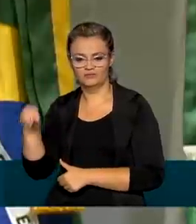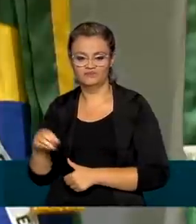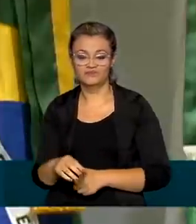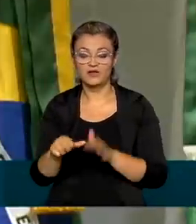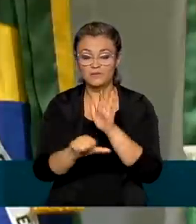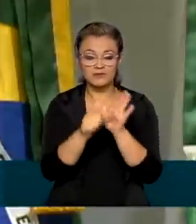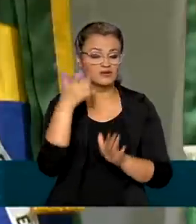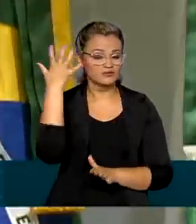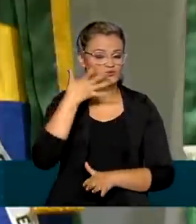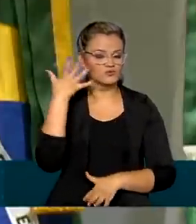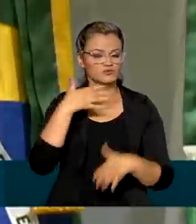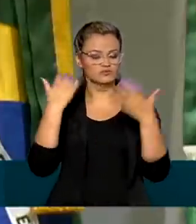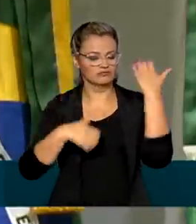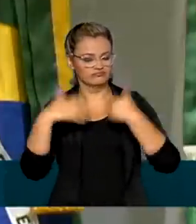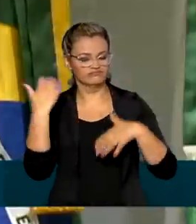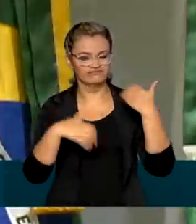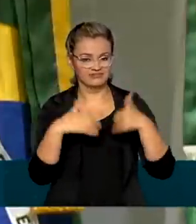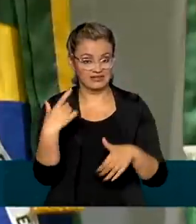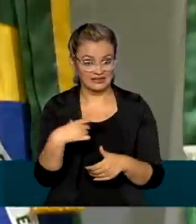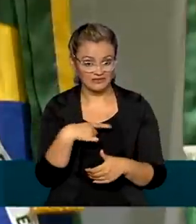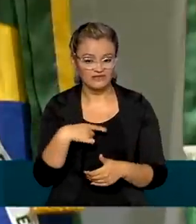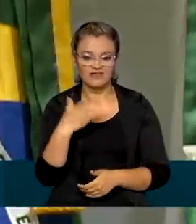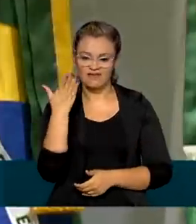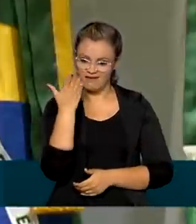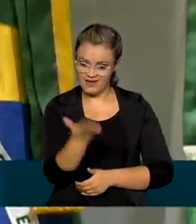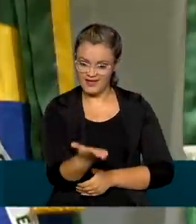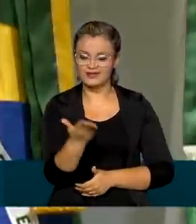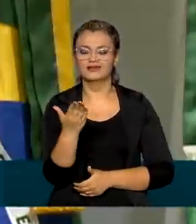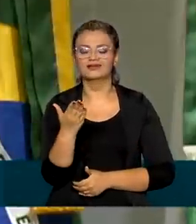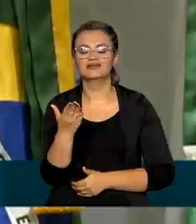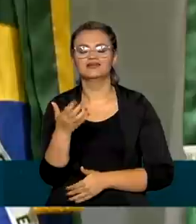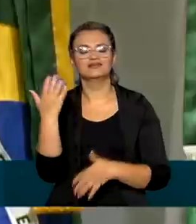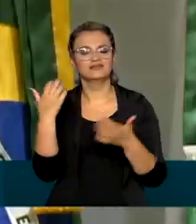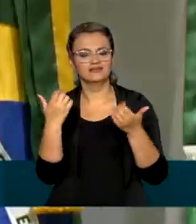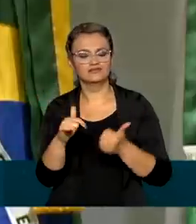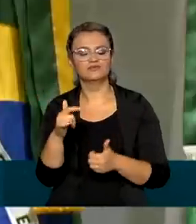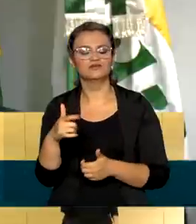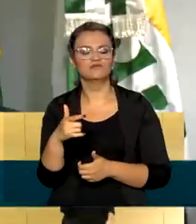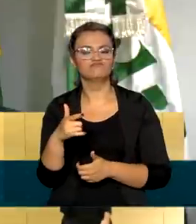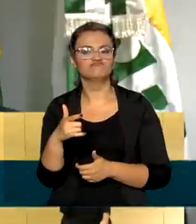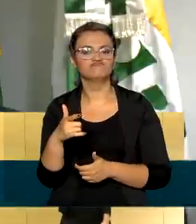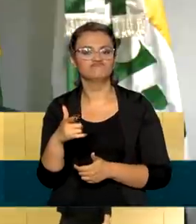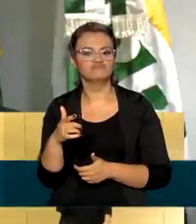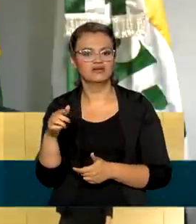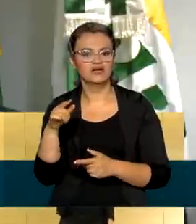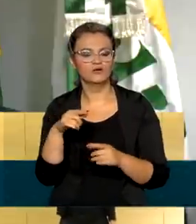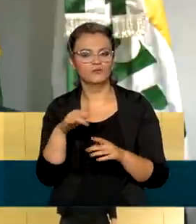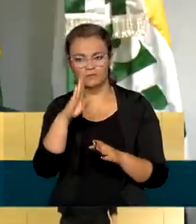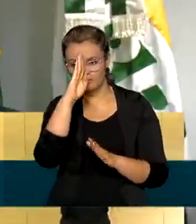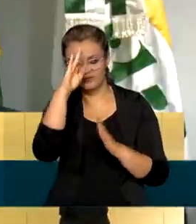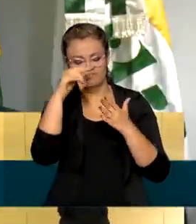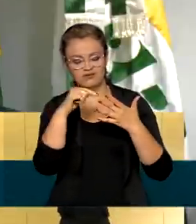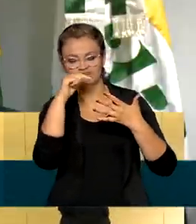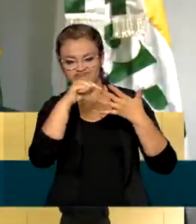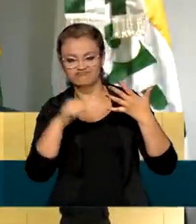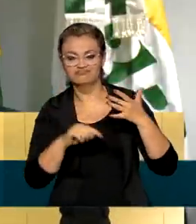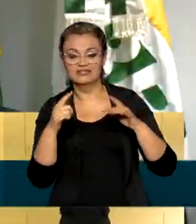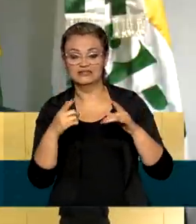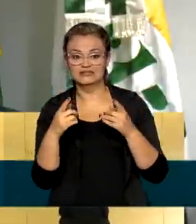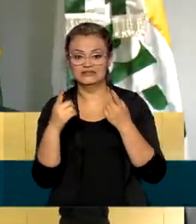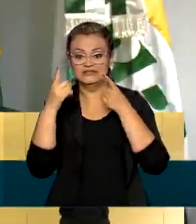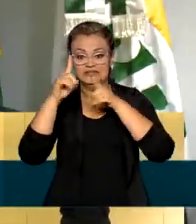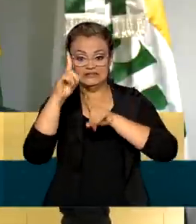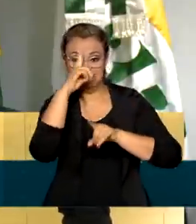discurso como presidente da Petrobras, Joaquim Luna citou o que, para ele, são os principais desafios da